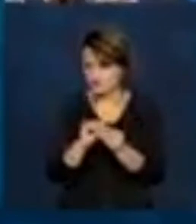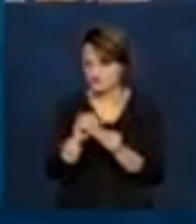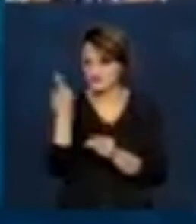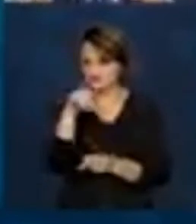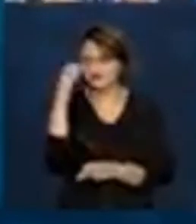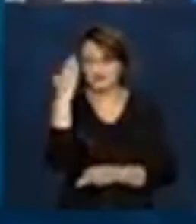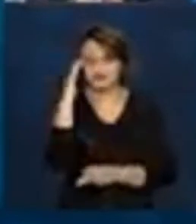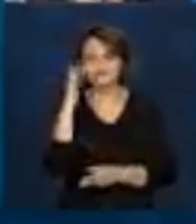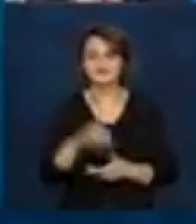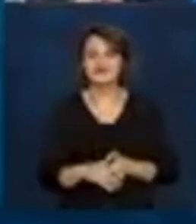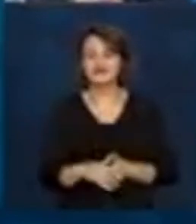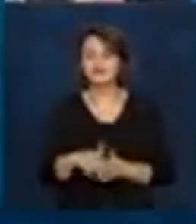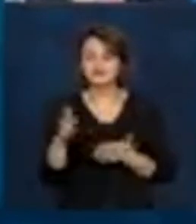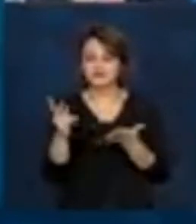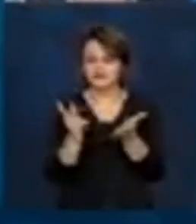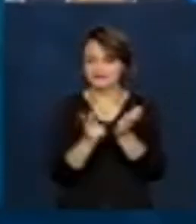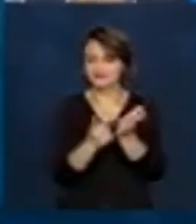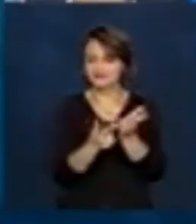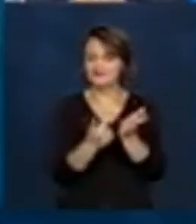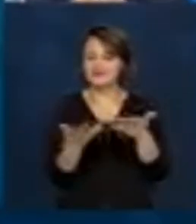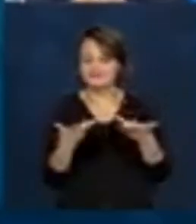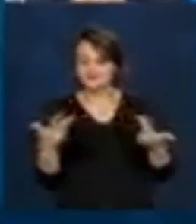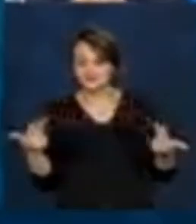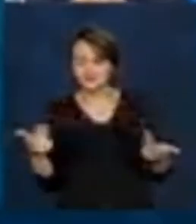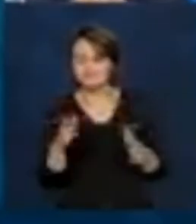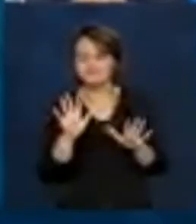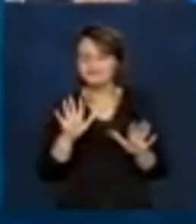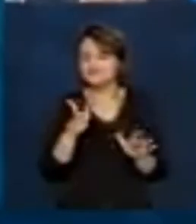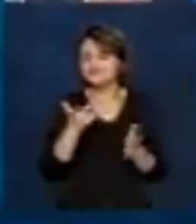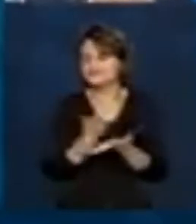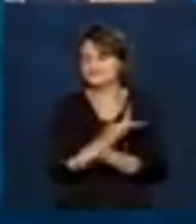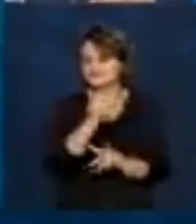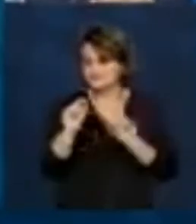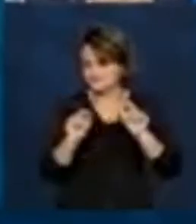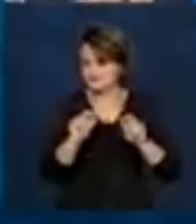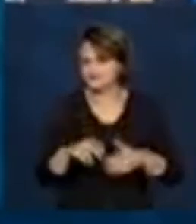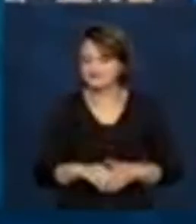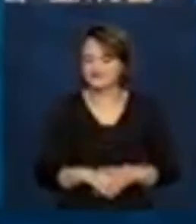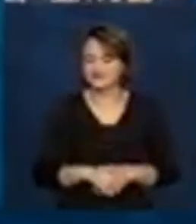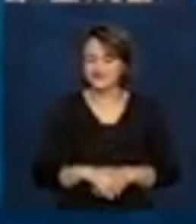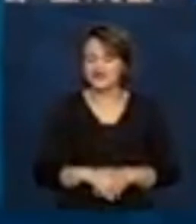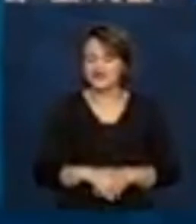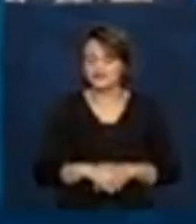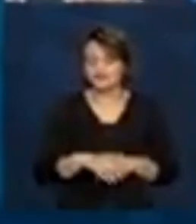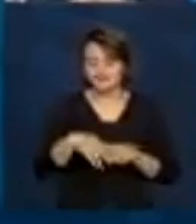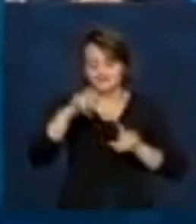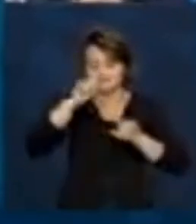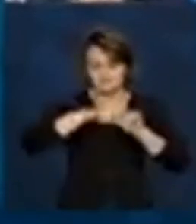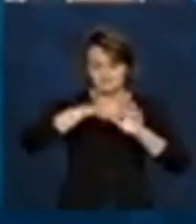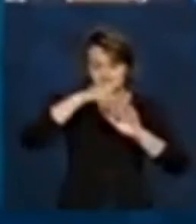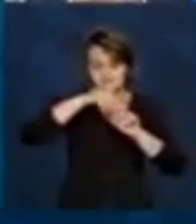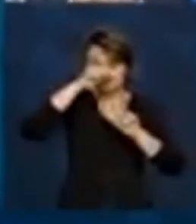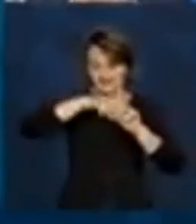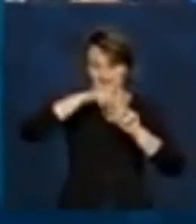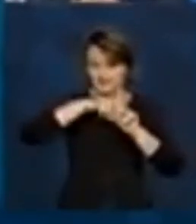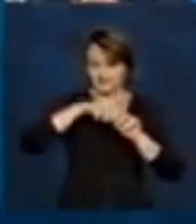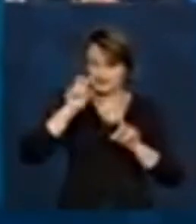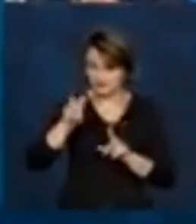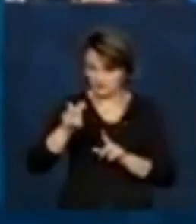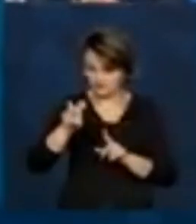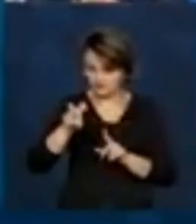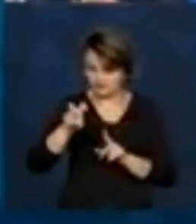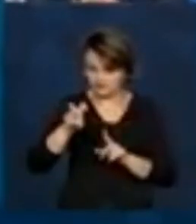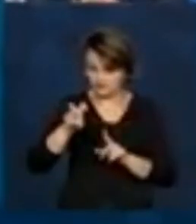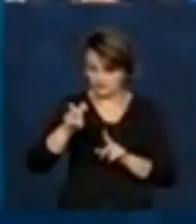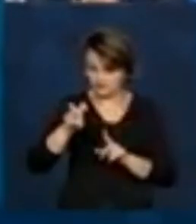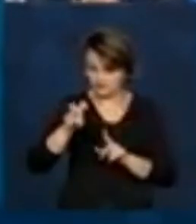porque nós temos várias páginas. O que acontece? São cinco parcelas do auxílio